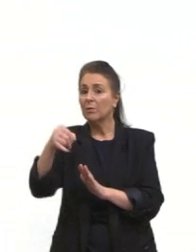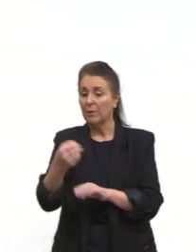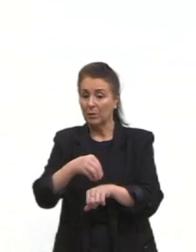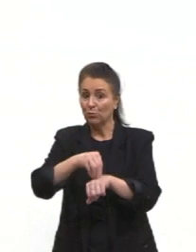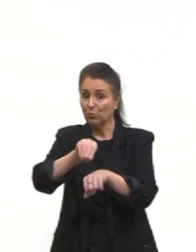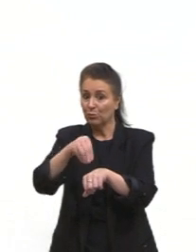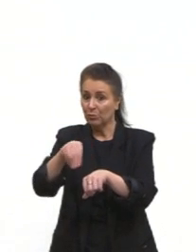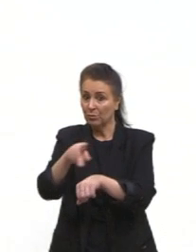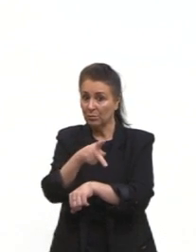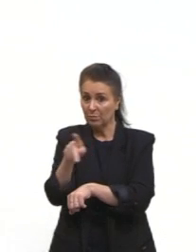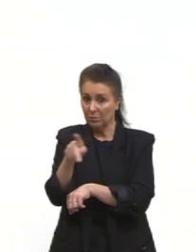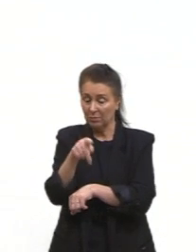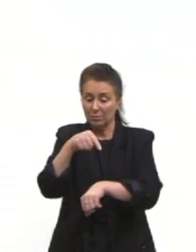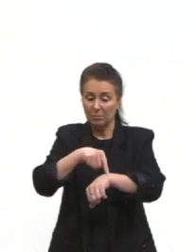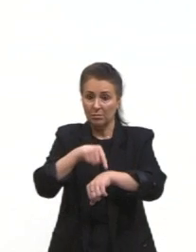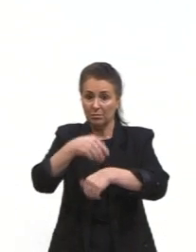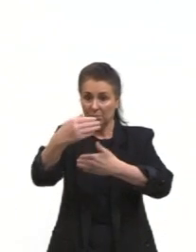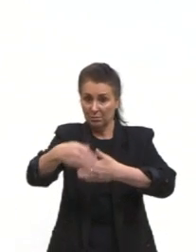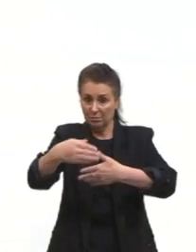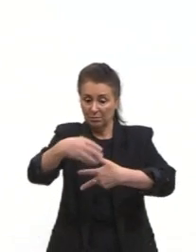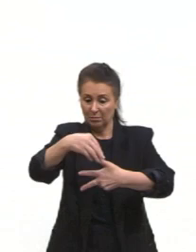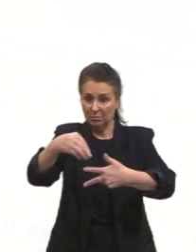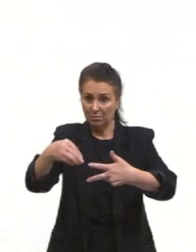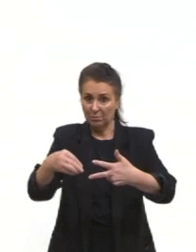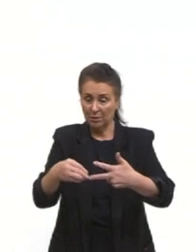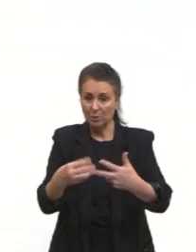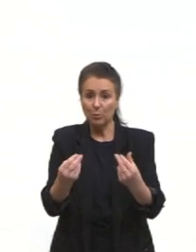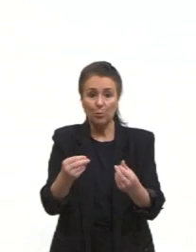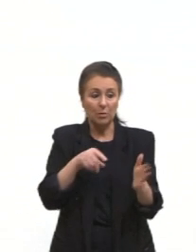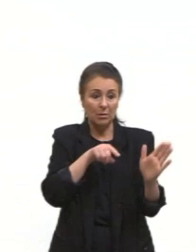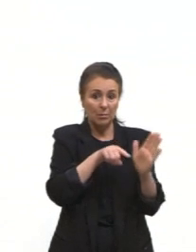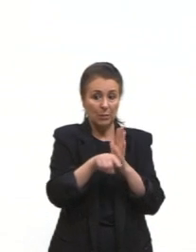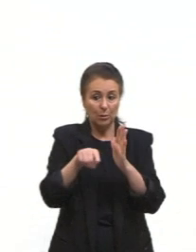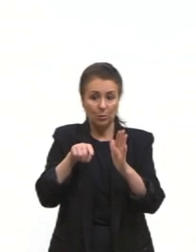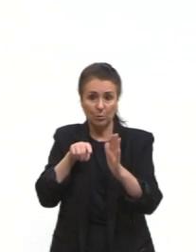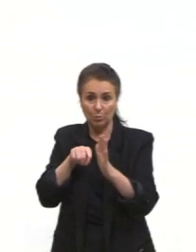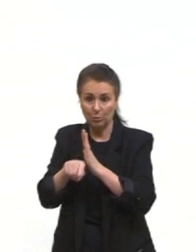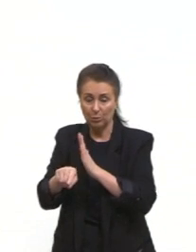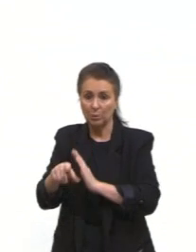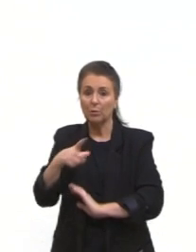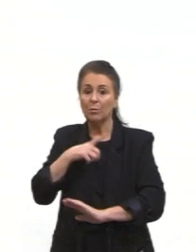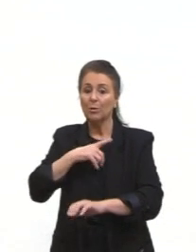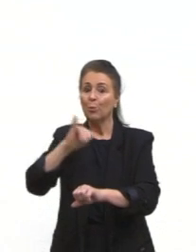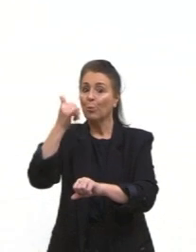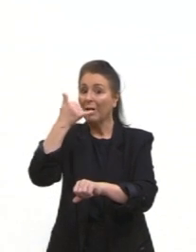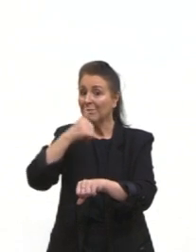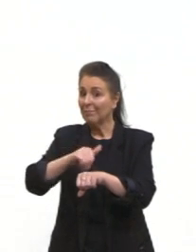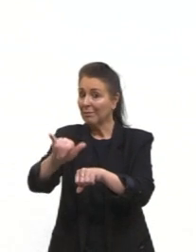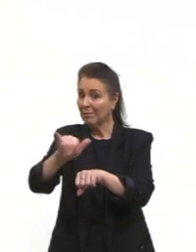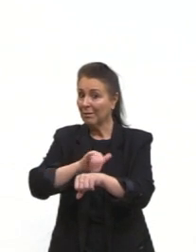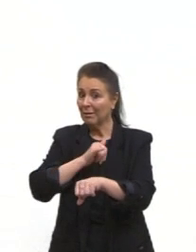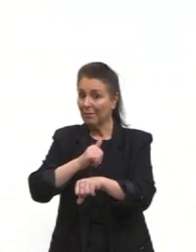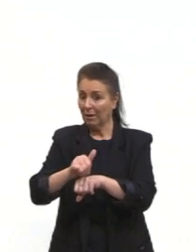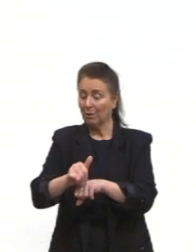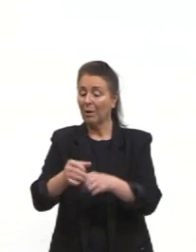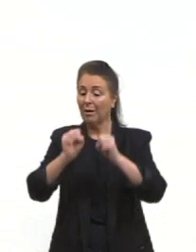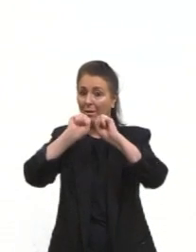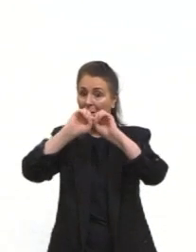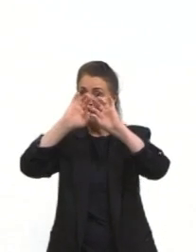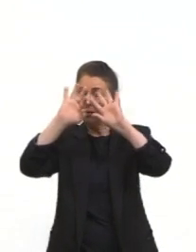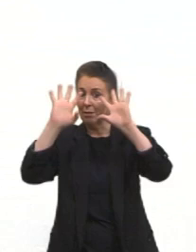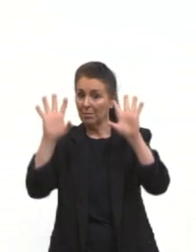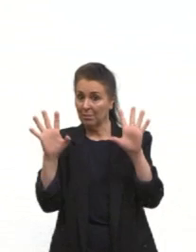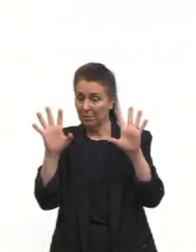também. Na hora de fazer a prova do Enem, são muitas questões, né? Então, tem que ter uma estratégia bem definida. E uma coisa que é